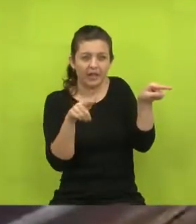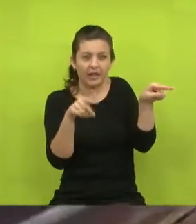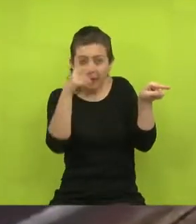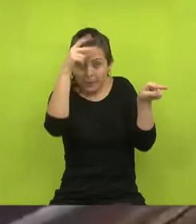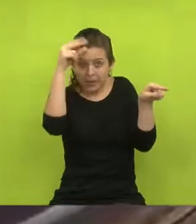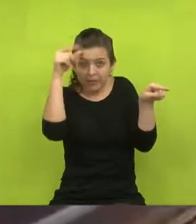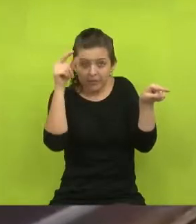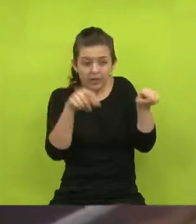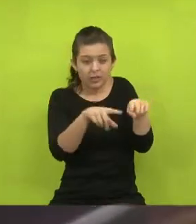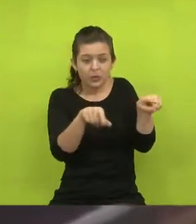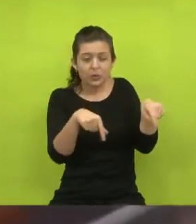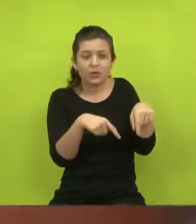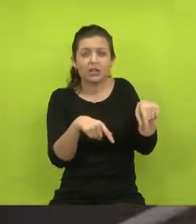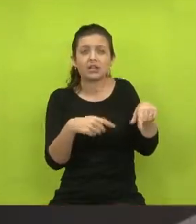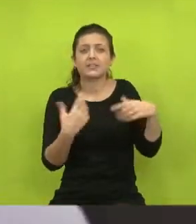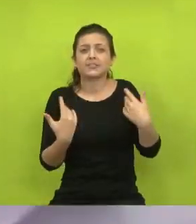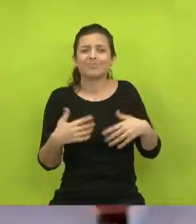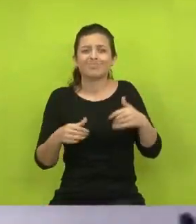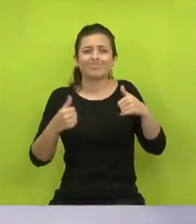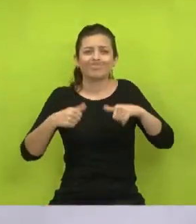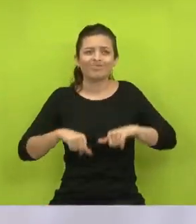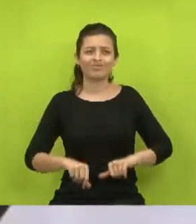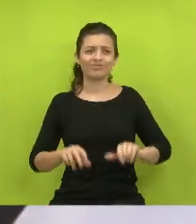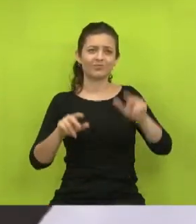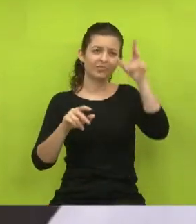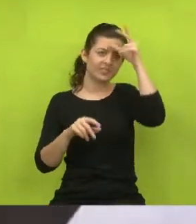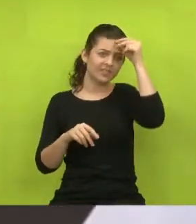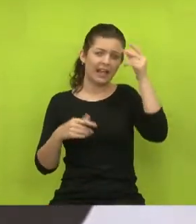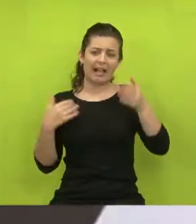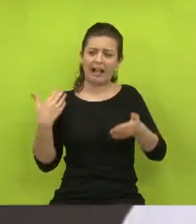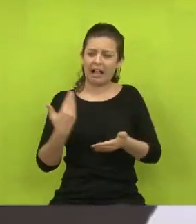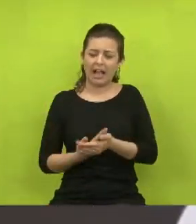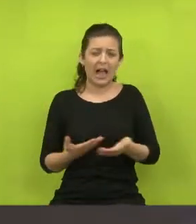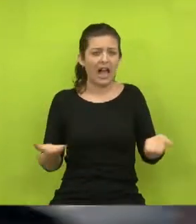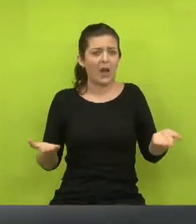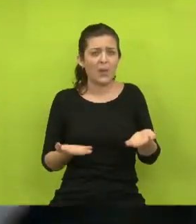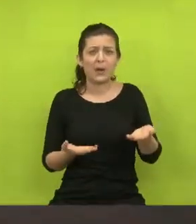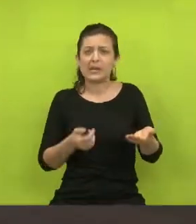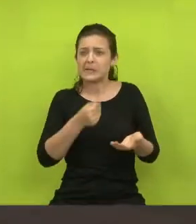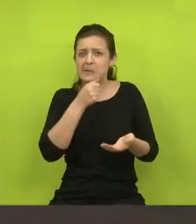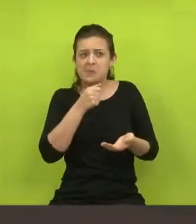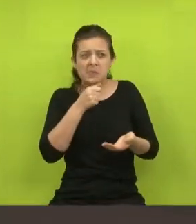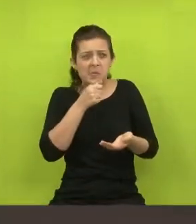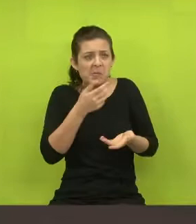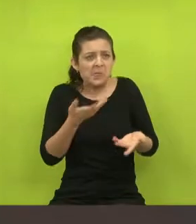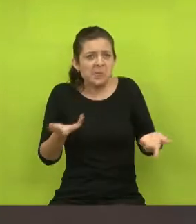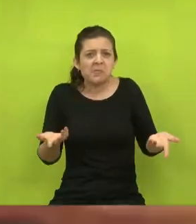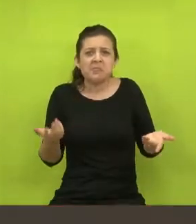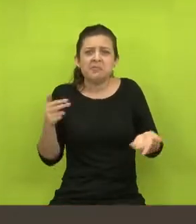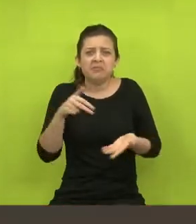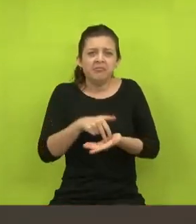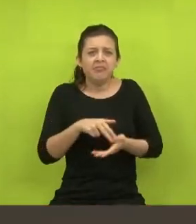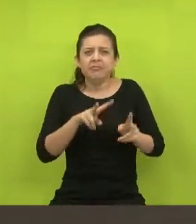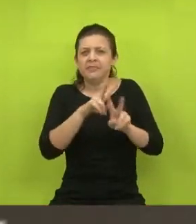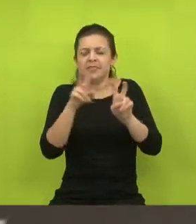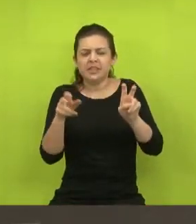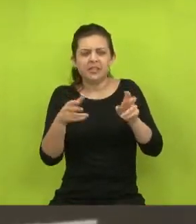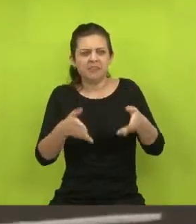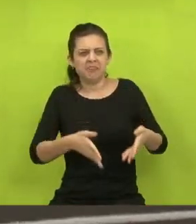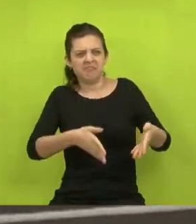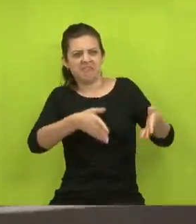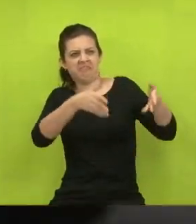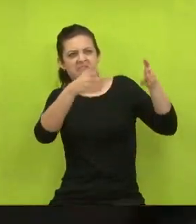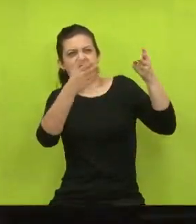prefeito. Infelizmente, o prefeito até agora não tomou posicionamento com relação a esse prédio público.